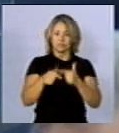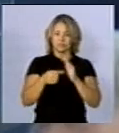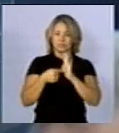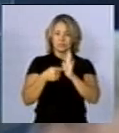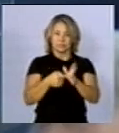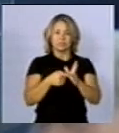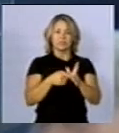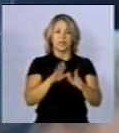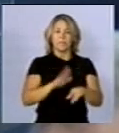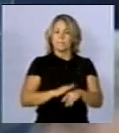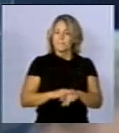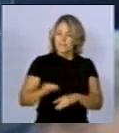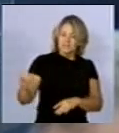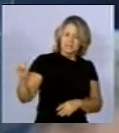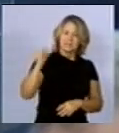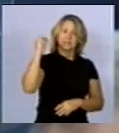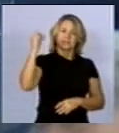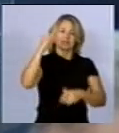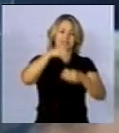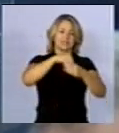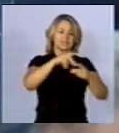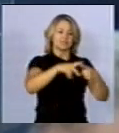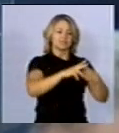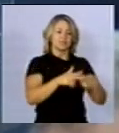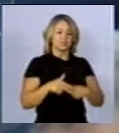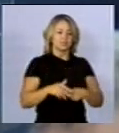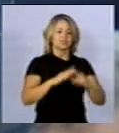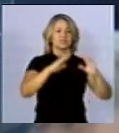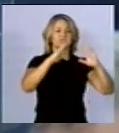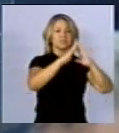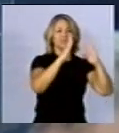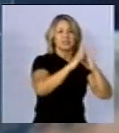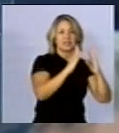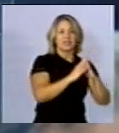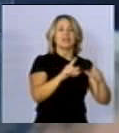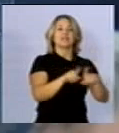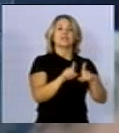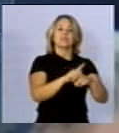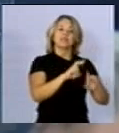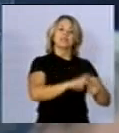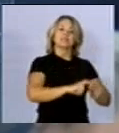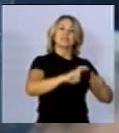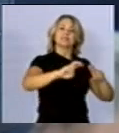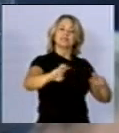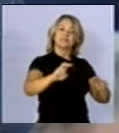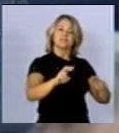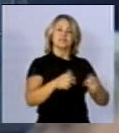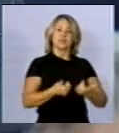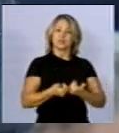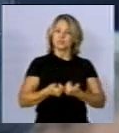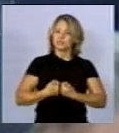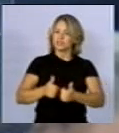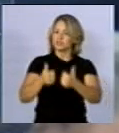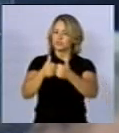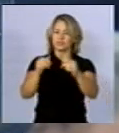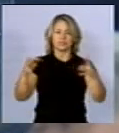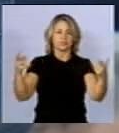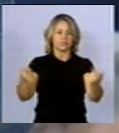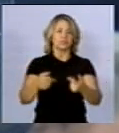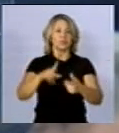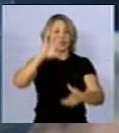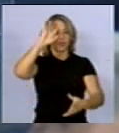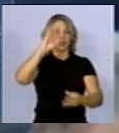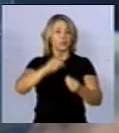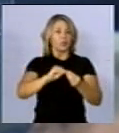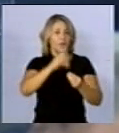colocar mais ênfase em instalações domiciliares, equipamentos domésticos e meios de transporte do que em linhas de transmissão. O importante dessa conclusão